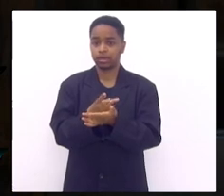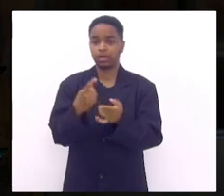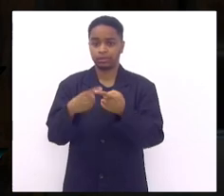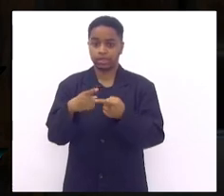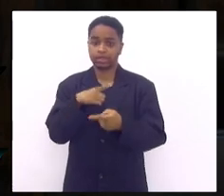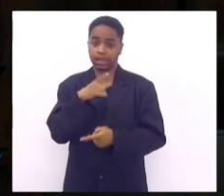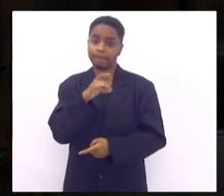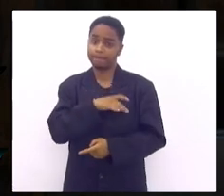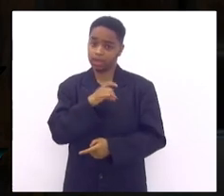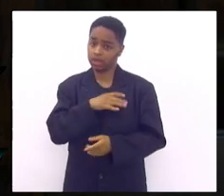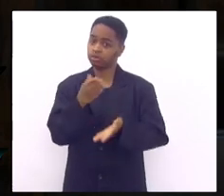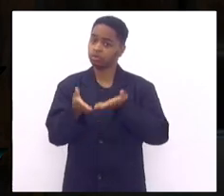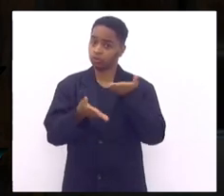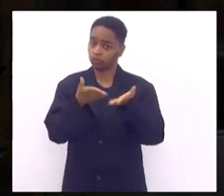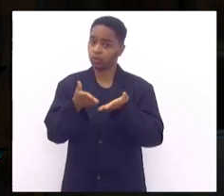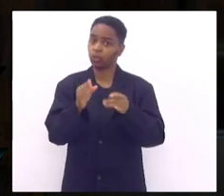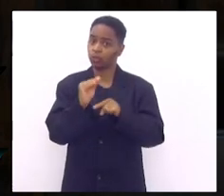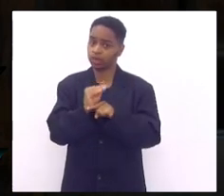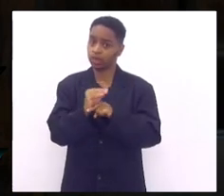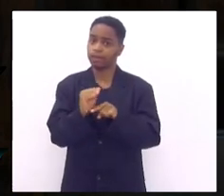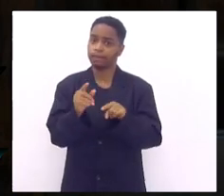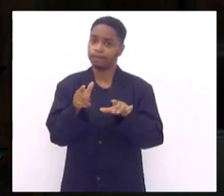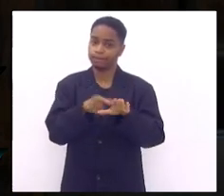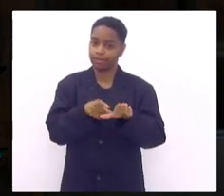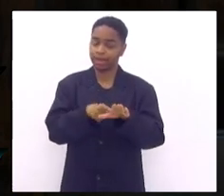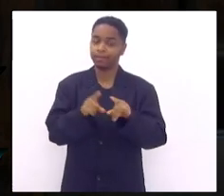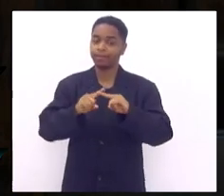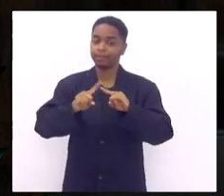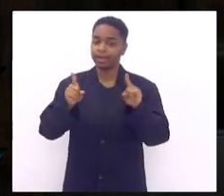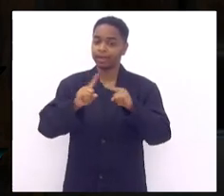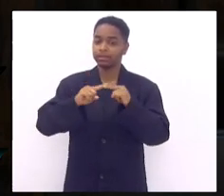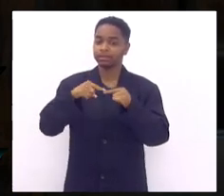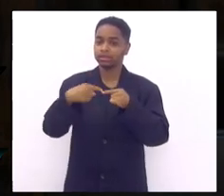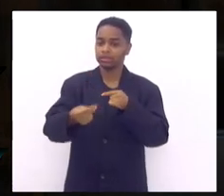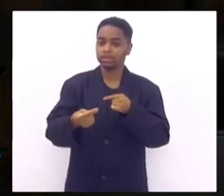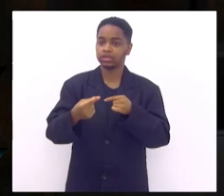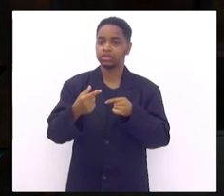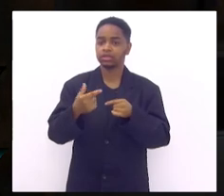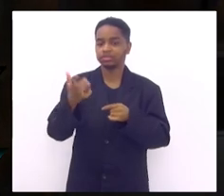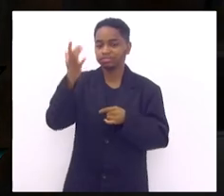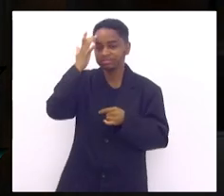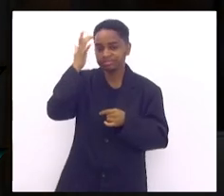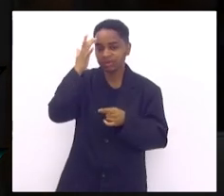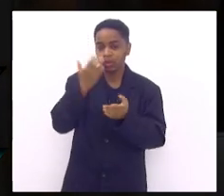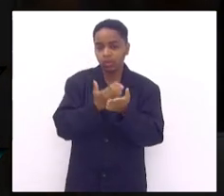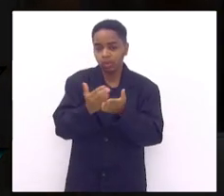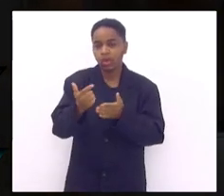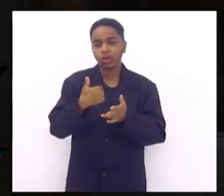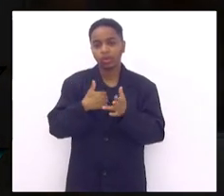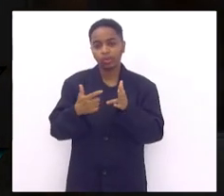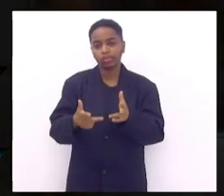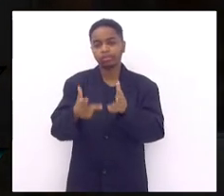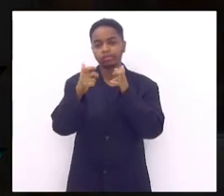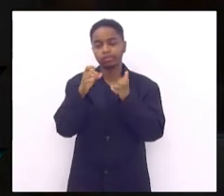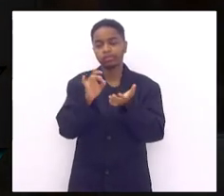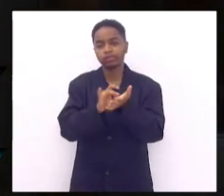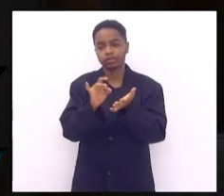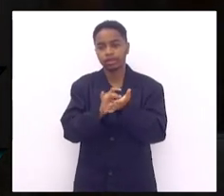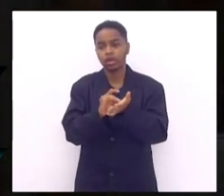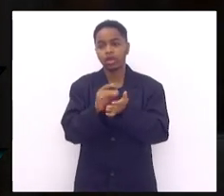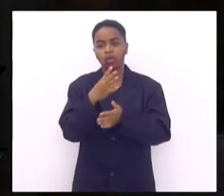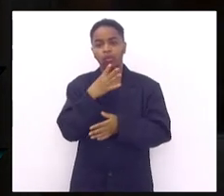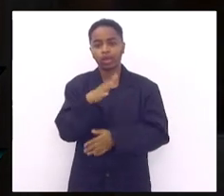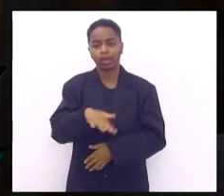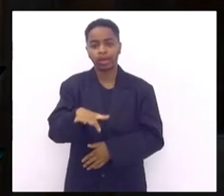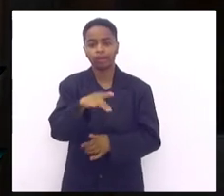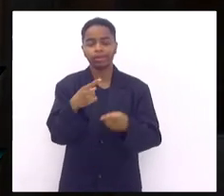o pé eu falei não vou tratar e quando eu vi quando a gente vai amadurecendo a gente vai conhecendo de fato a causa que